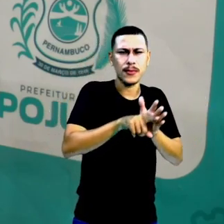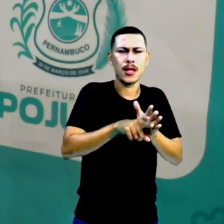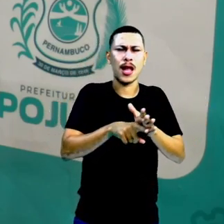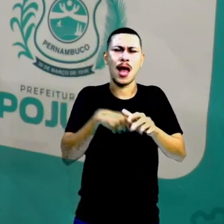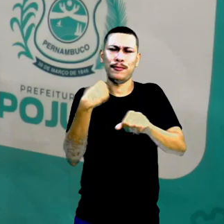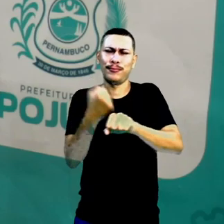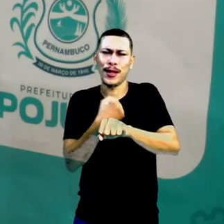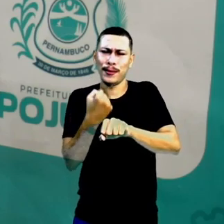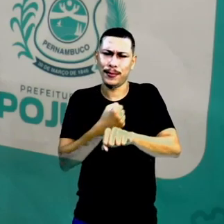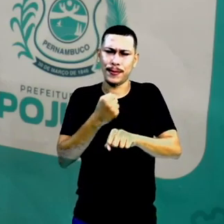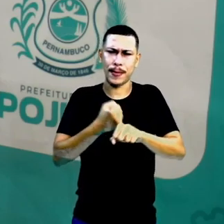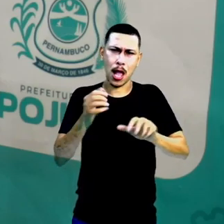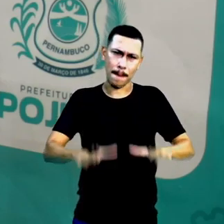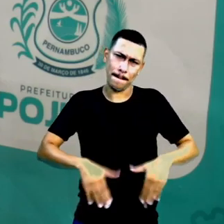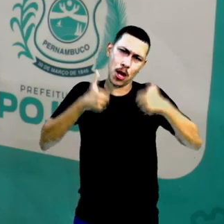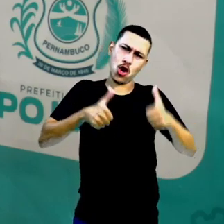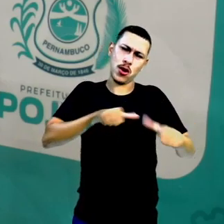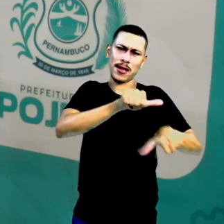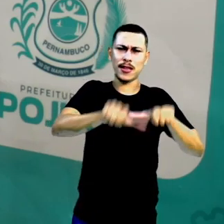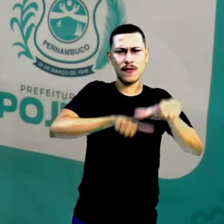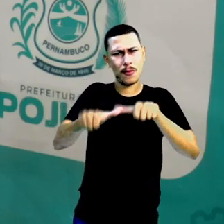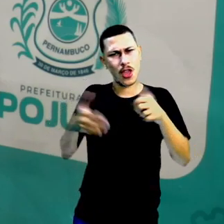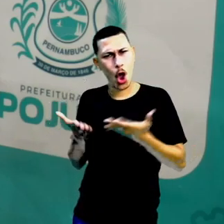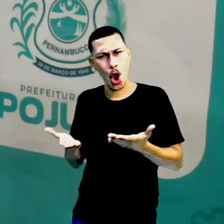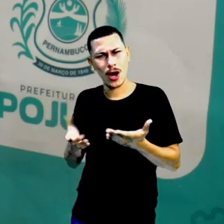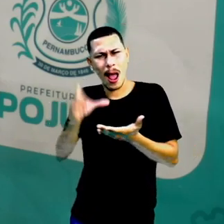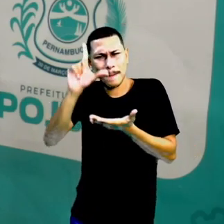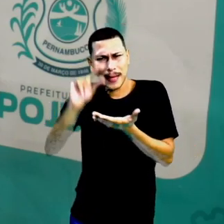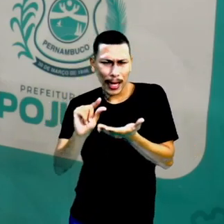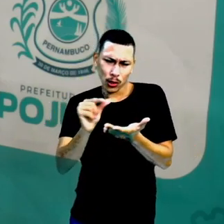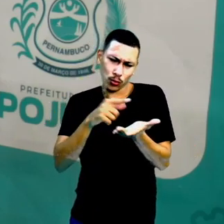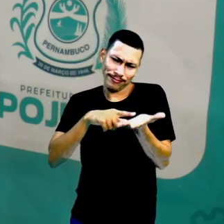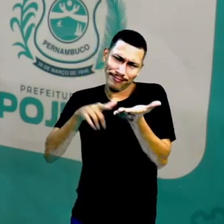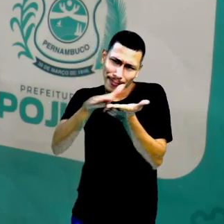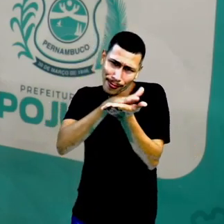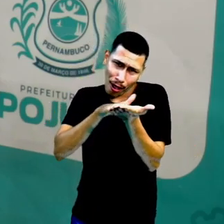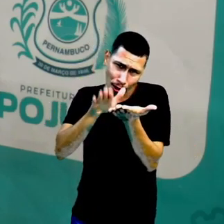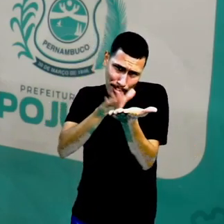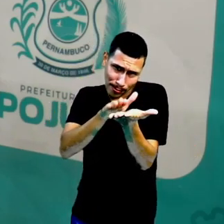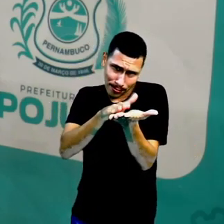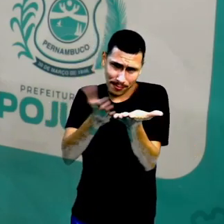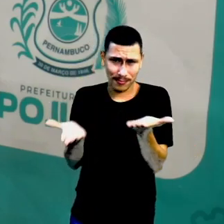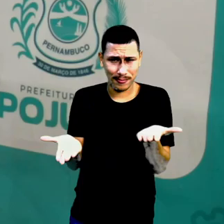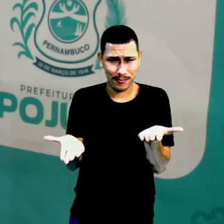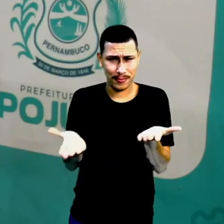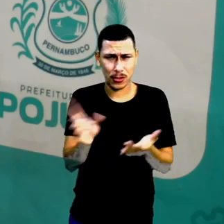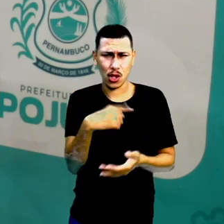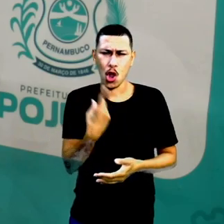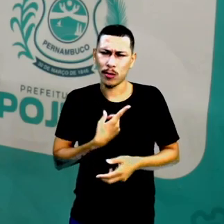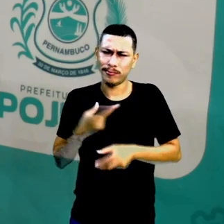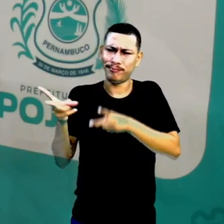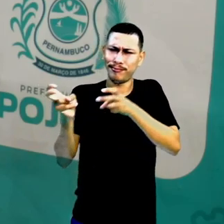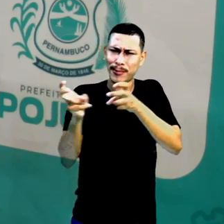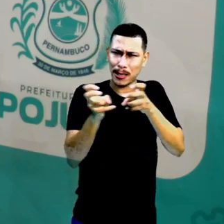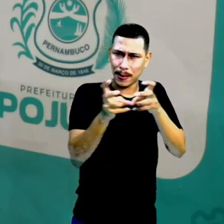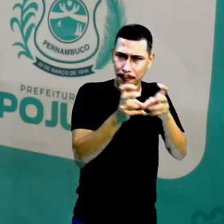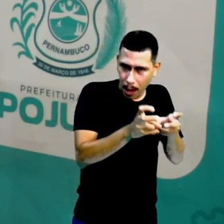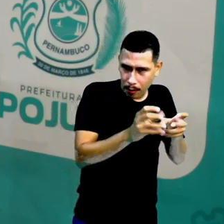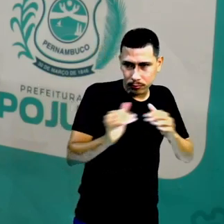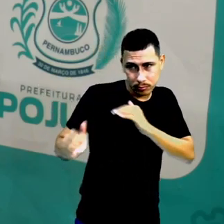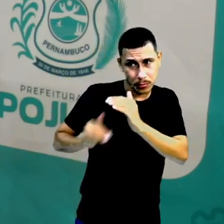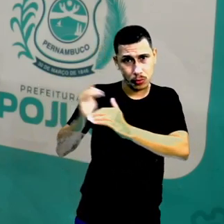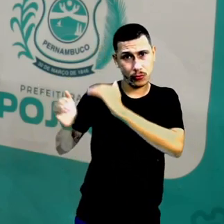começou a caber o quê? Na palma da nossa mão. hoje a gente vê que, quanto mais é evoluído,